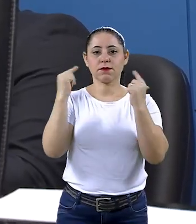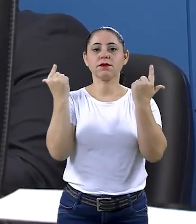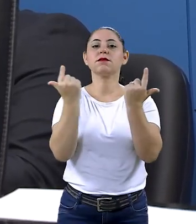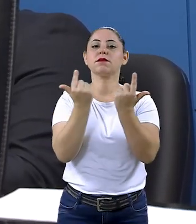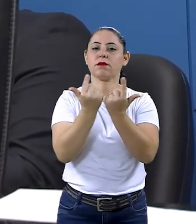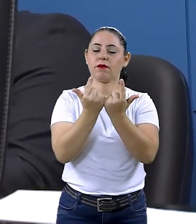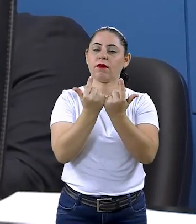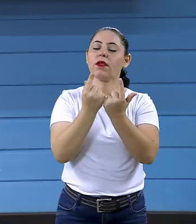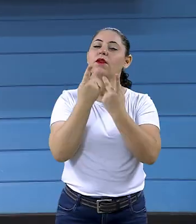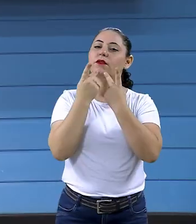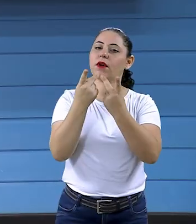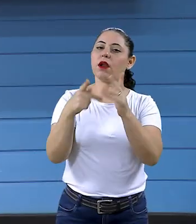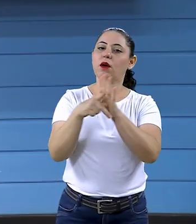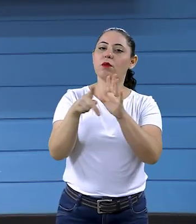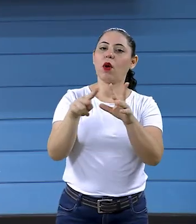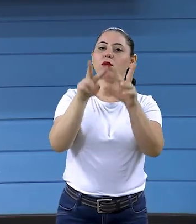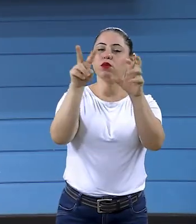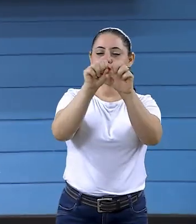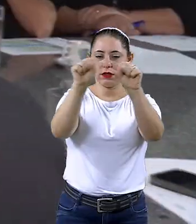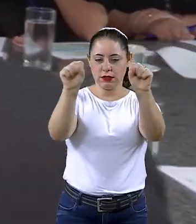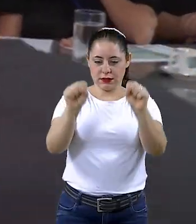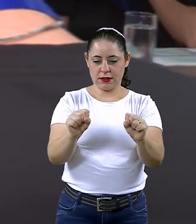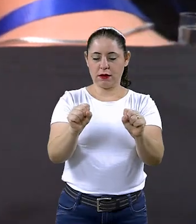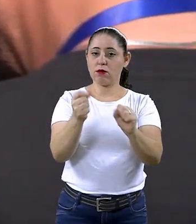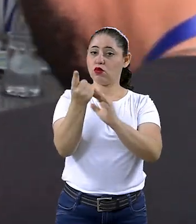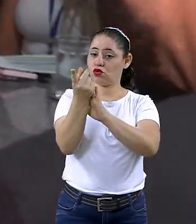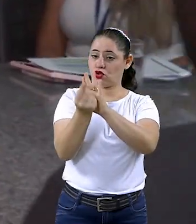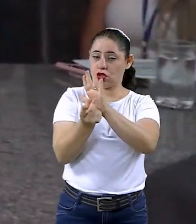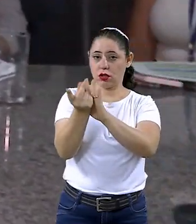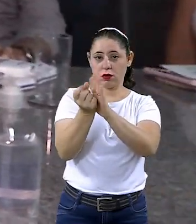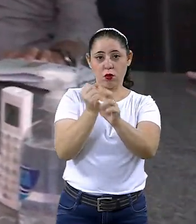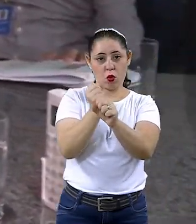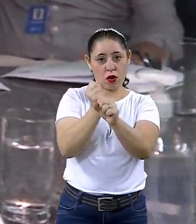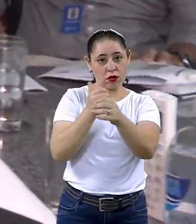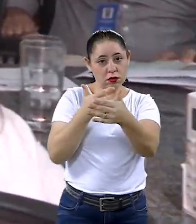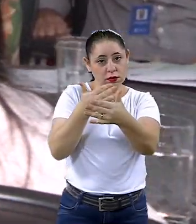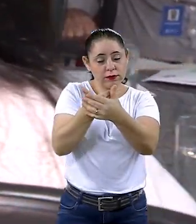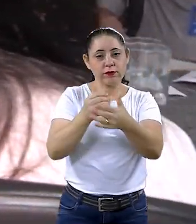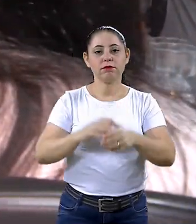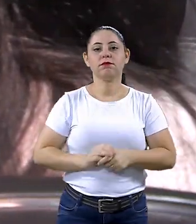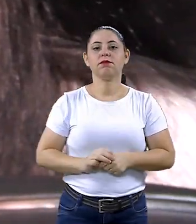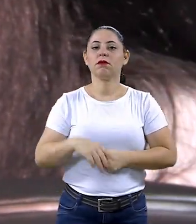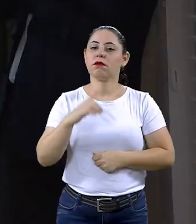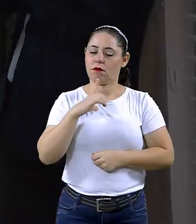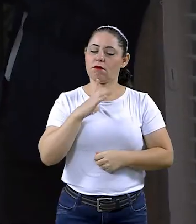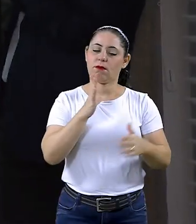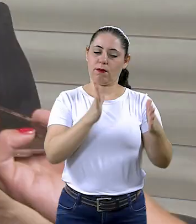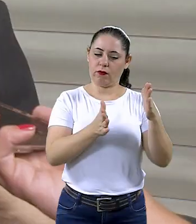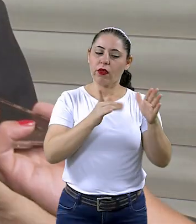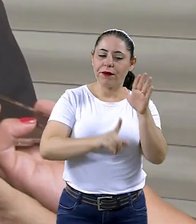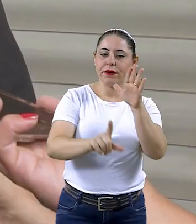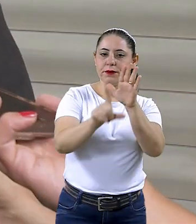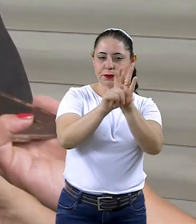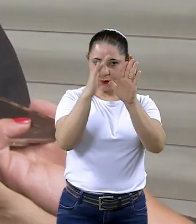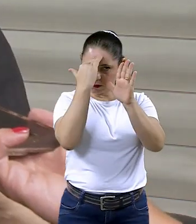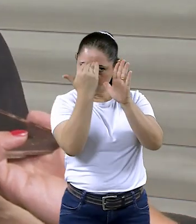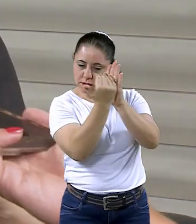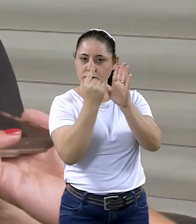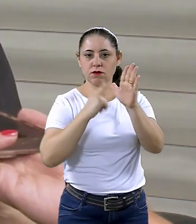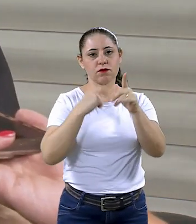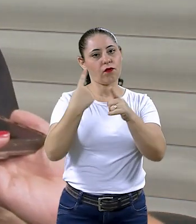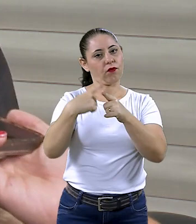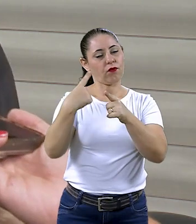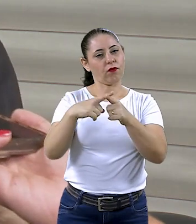Gerson Claro, presidente da Casa de Leis, fala a respeito do sistema e dos recursos para este ano. Nós temos os